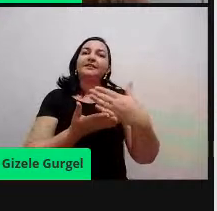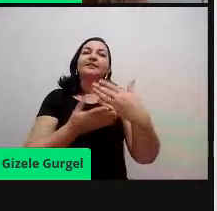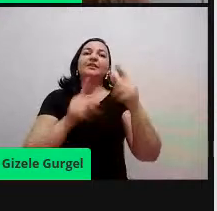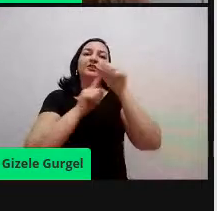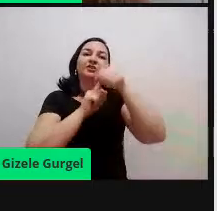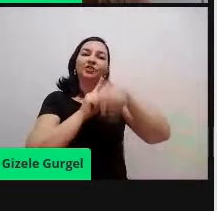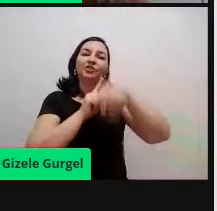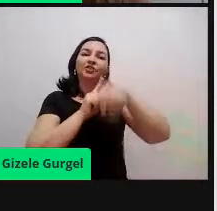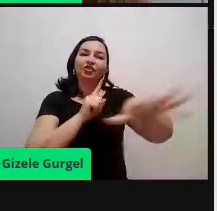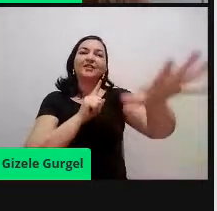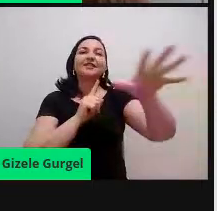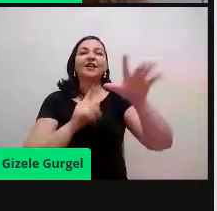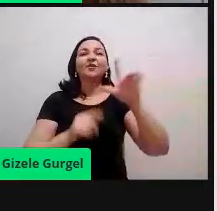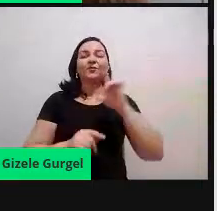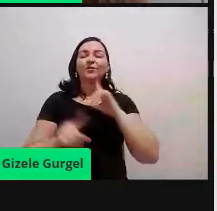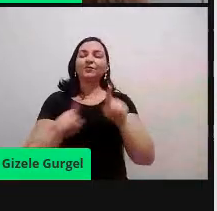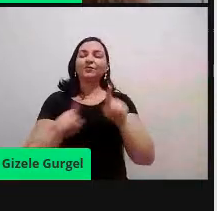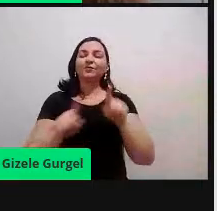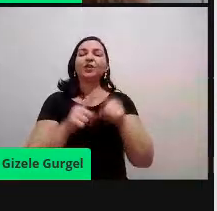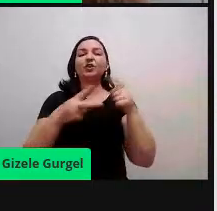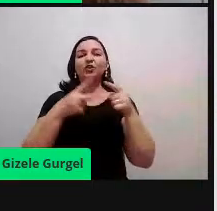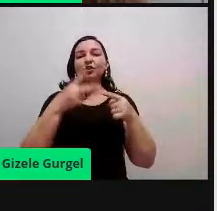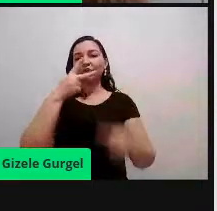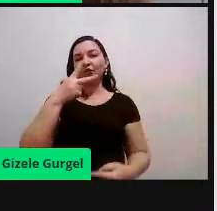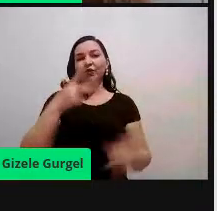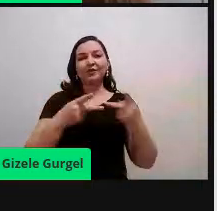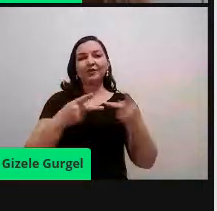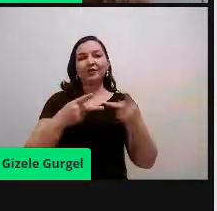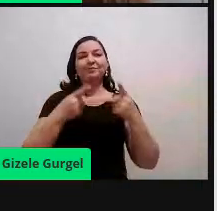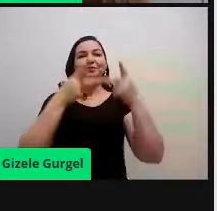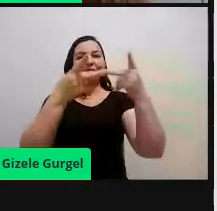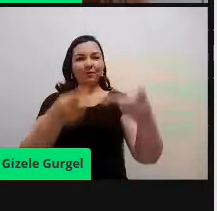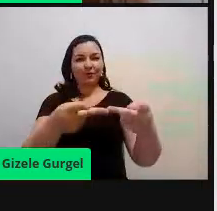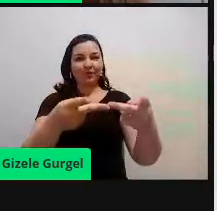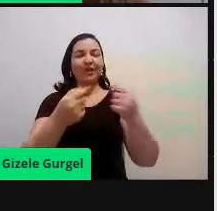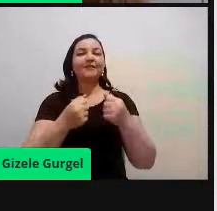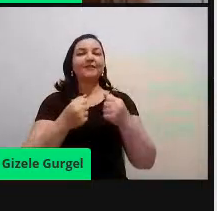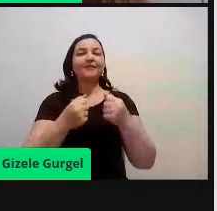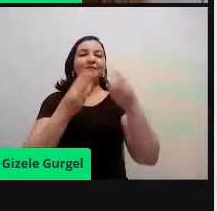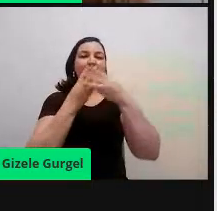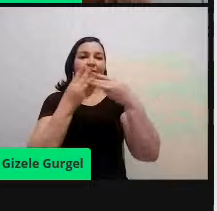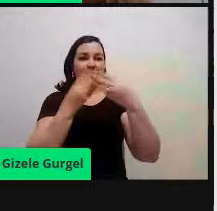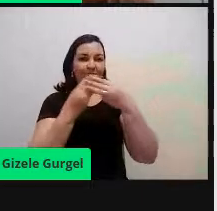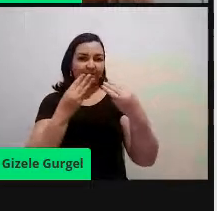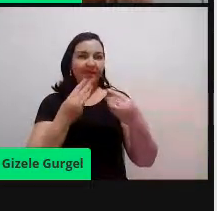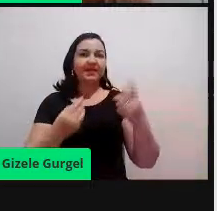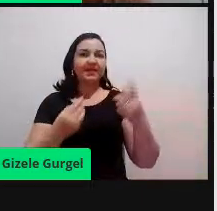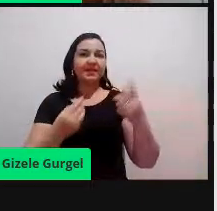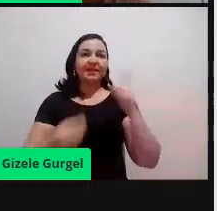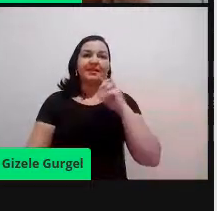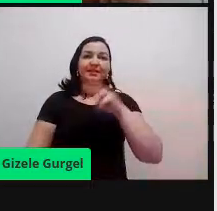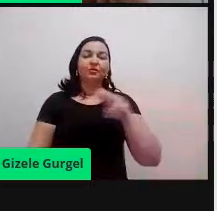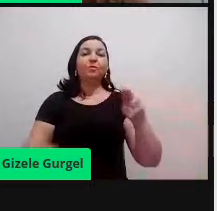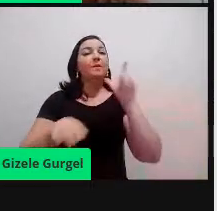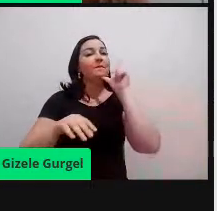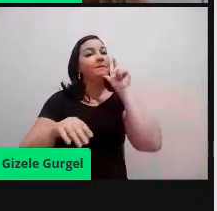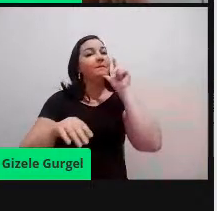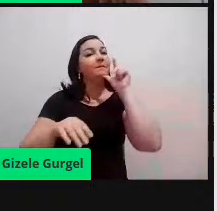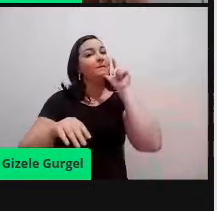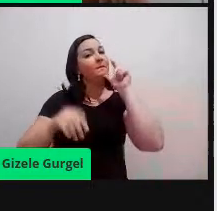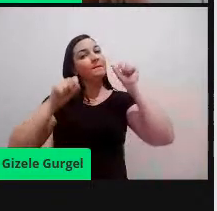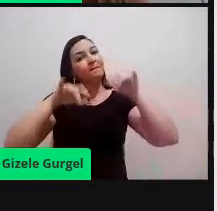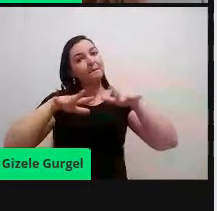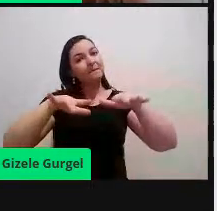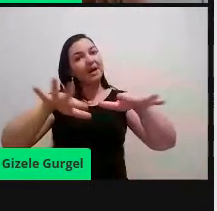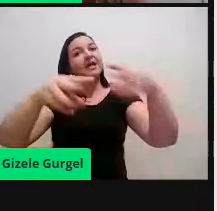então, sou um extensionista de dois projetos institucionais da UFPB, chamados Mário Sem Plástico e Reduza Plástico. Um complementa